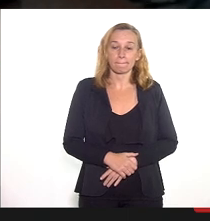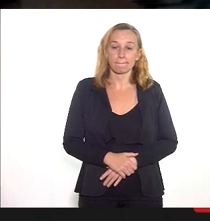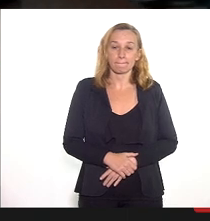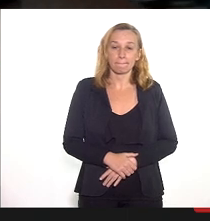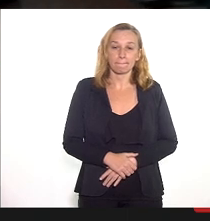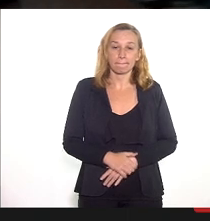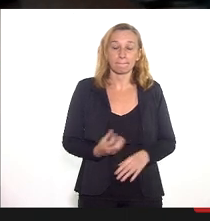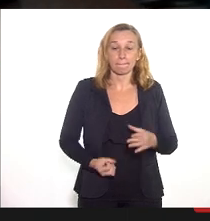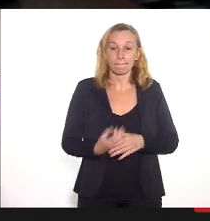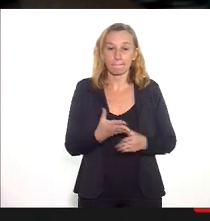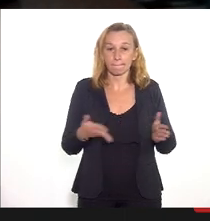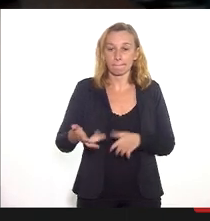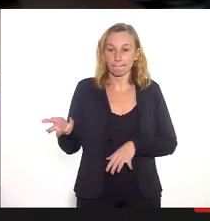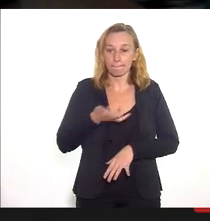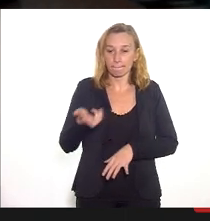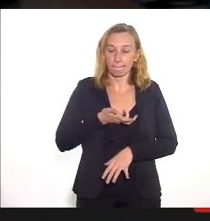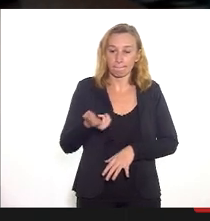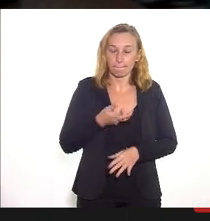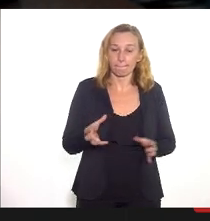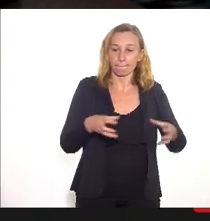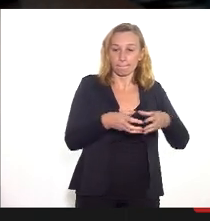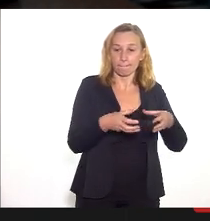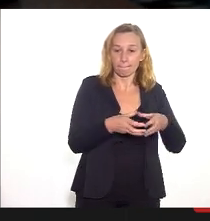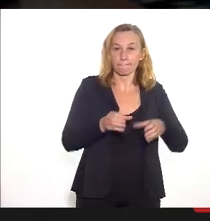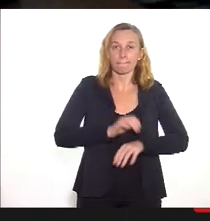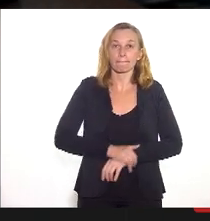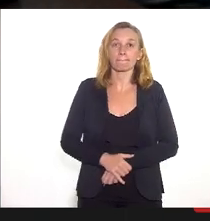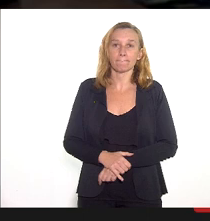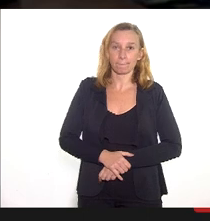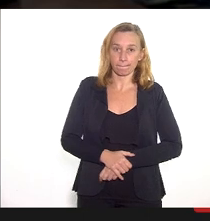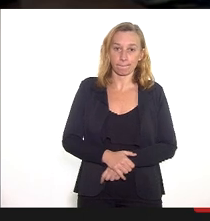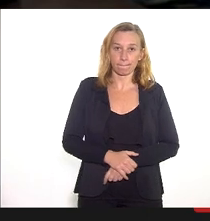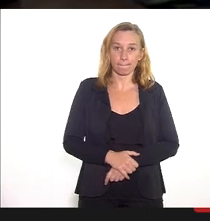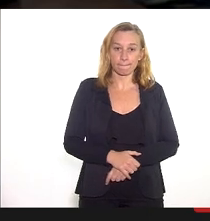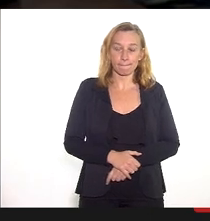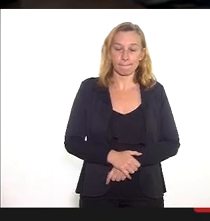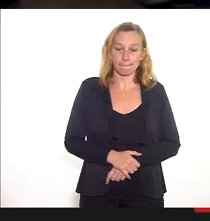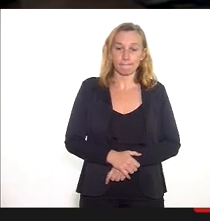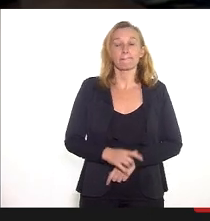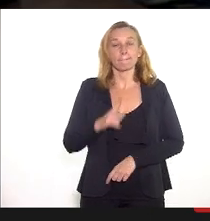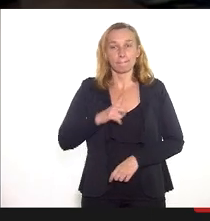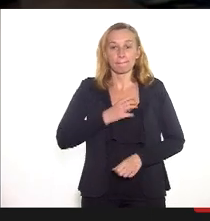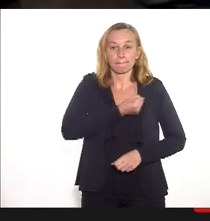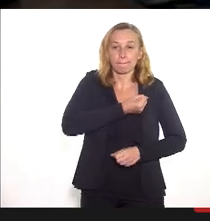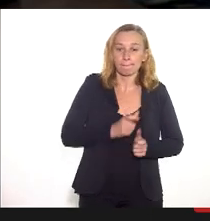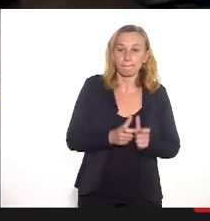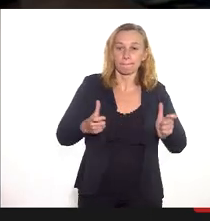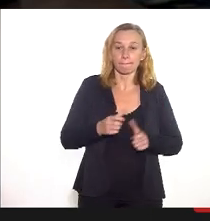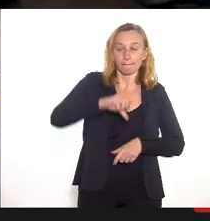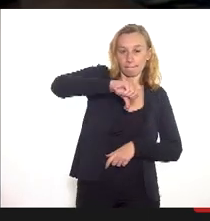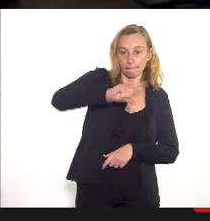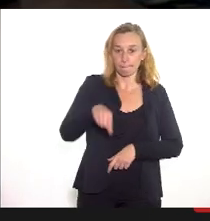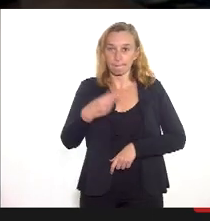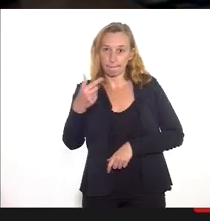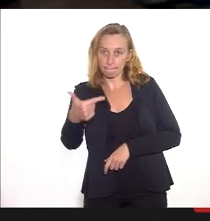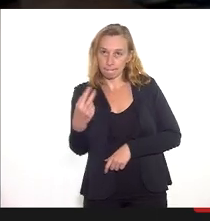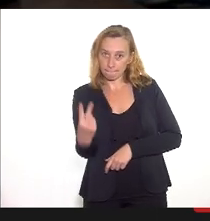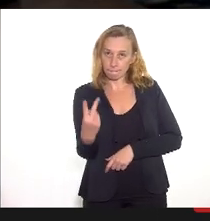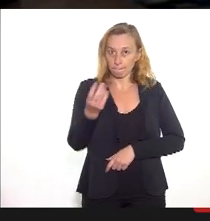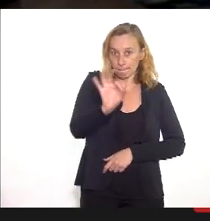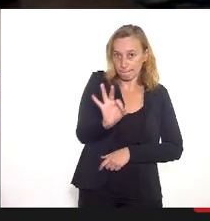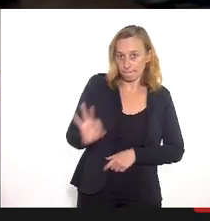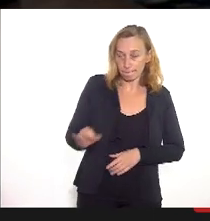Produção de urgência e emergência por grupo de procedimentos. Houve aumento de 9,2%